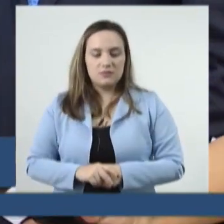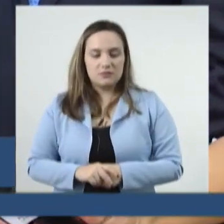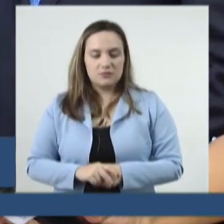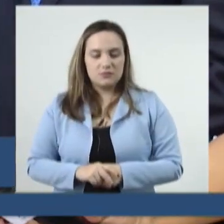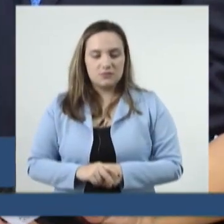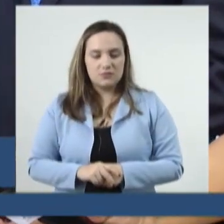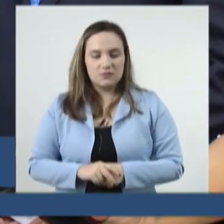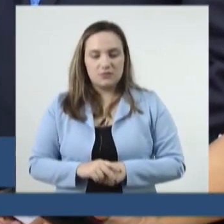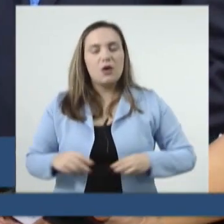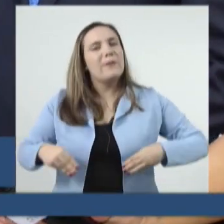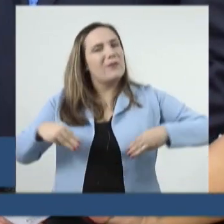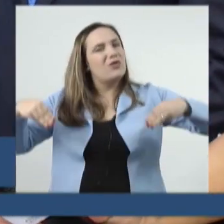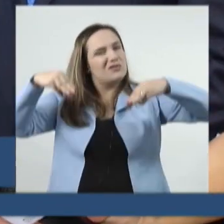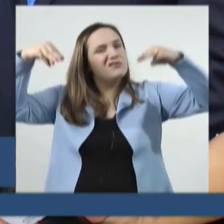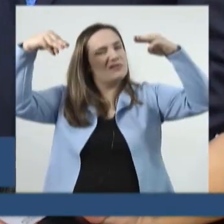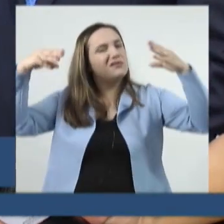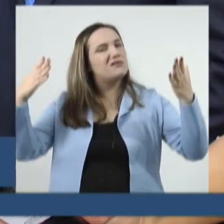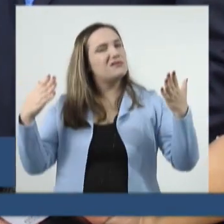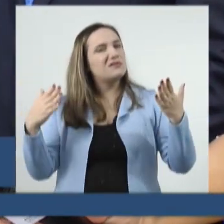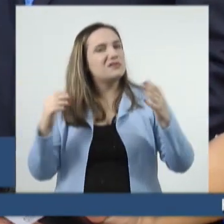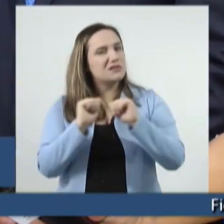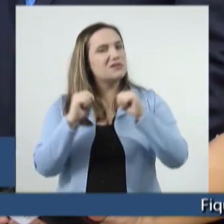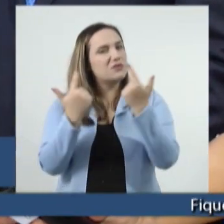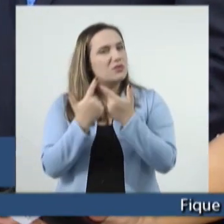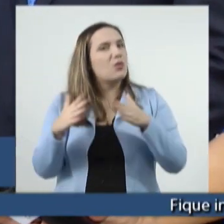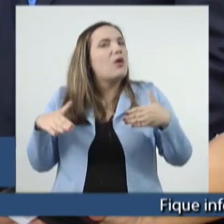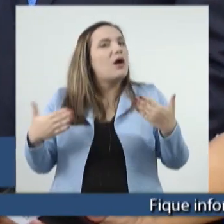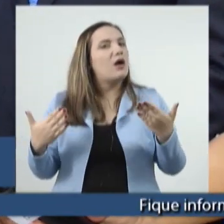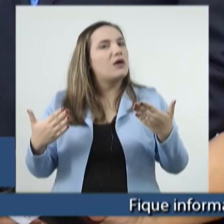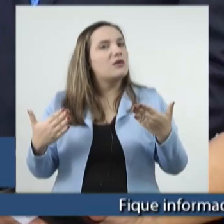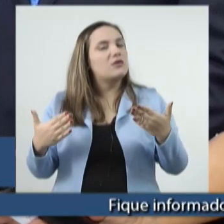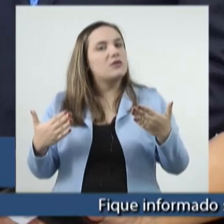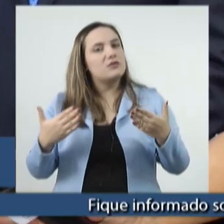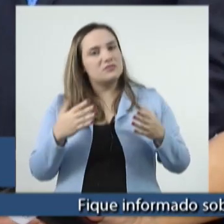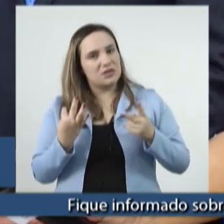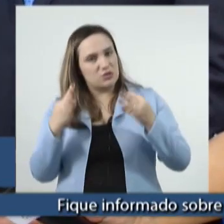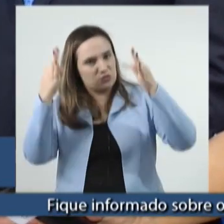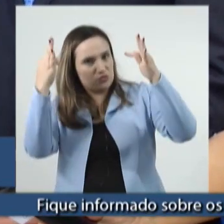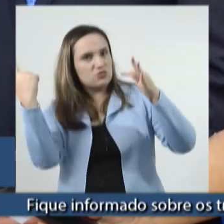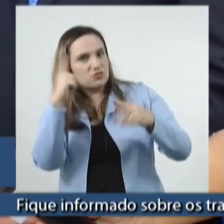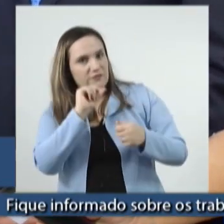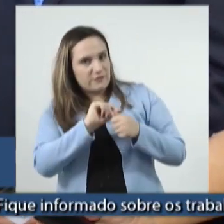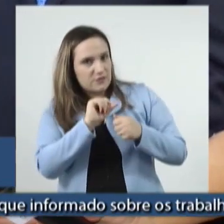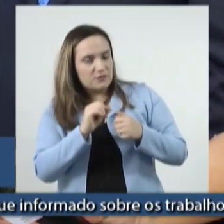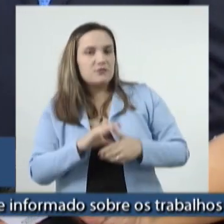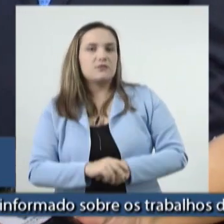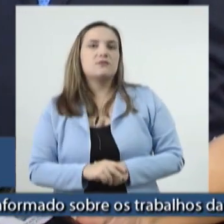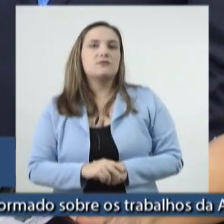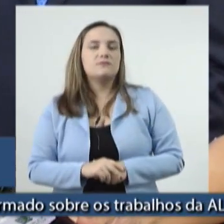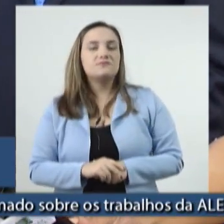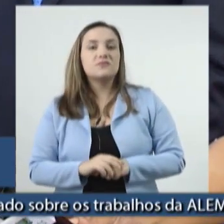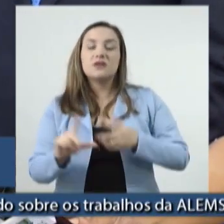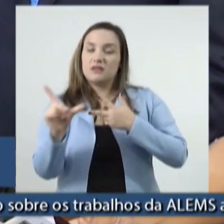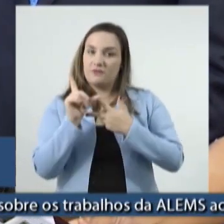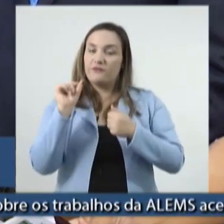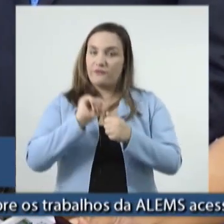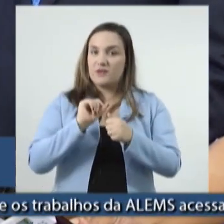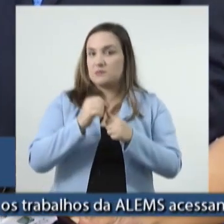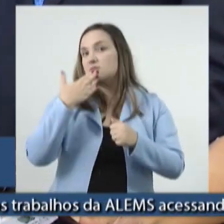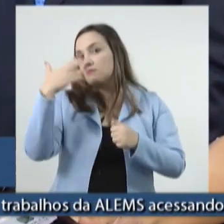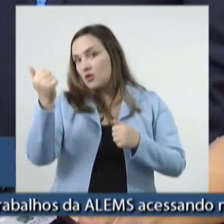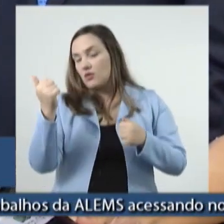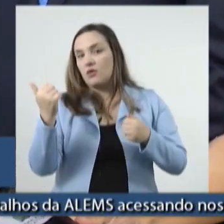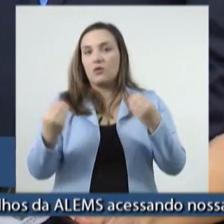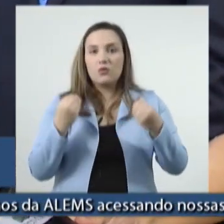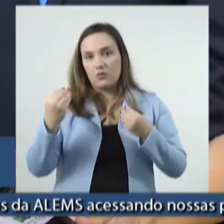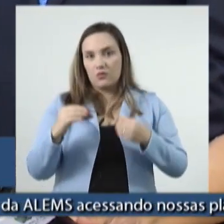modernidade da casa de lei, de fazer entregas eficientes através da tecnologia, através daquilo que a casa tem de melhor oferecer para